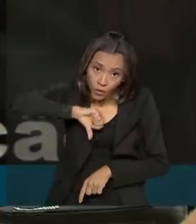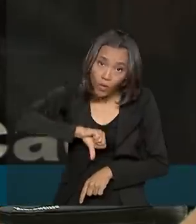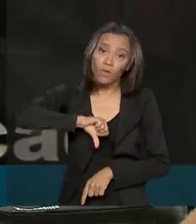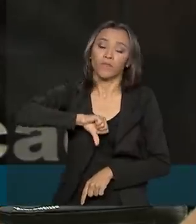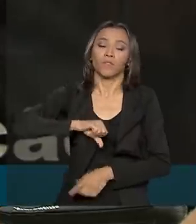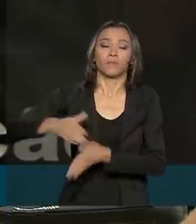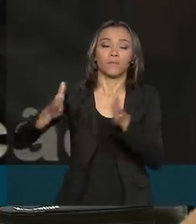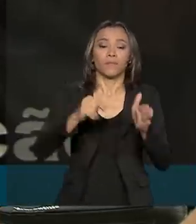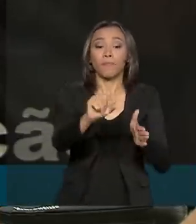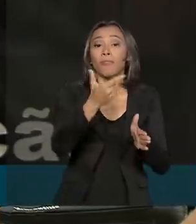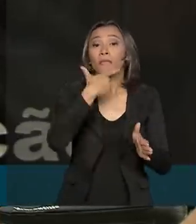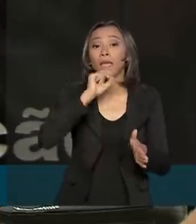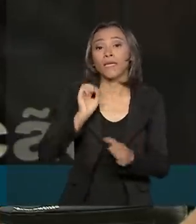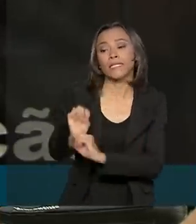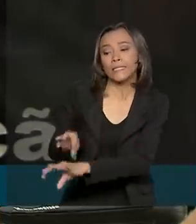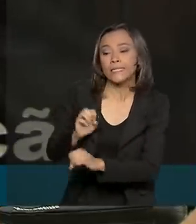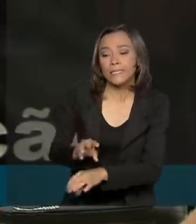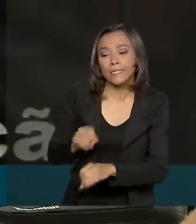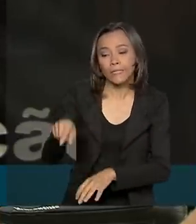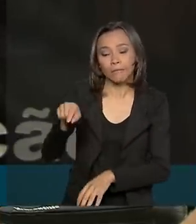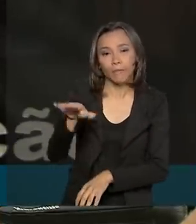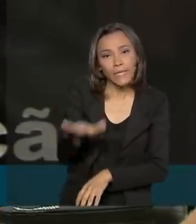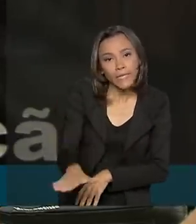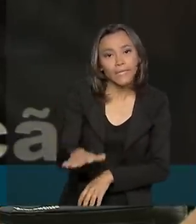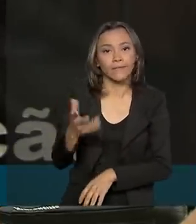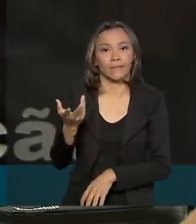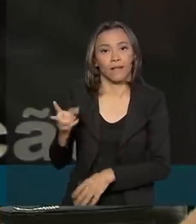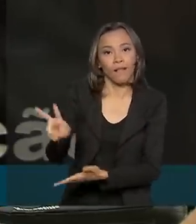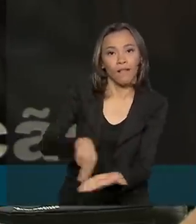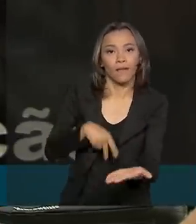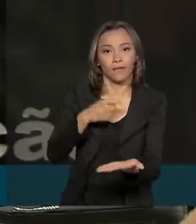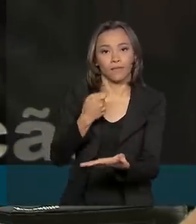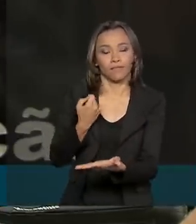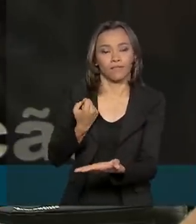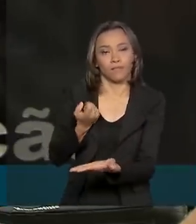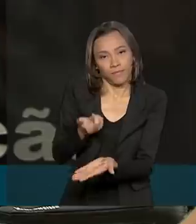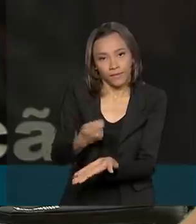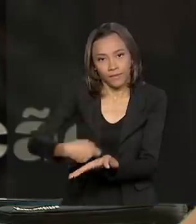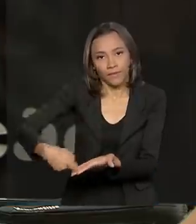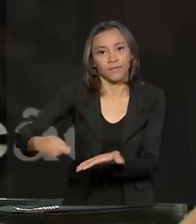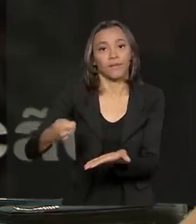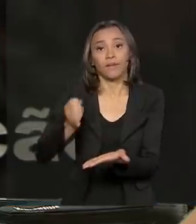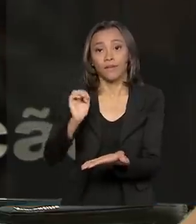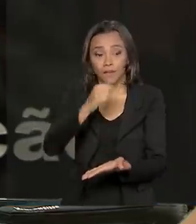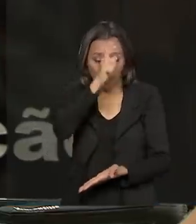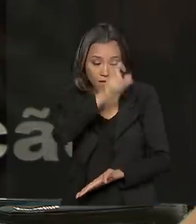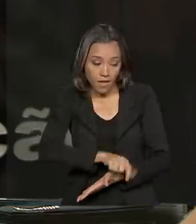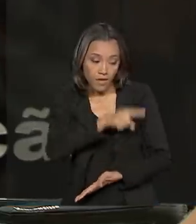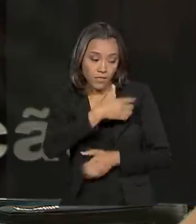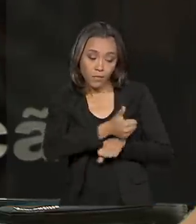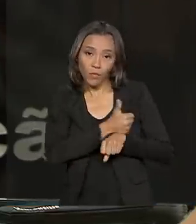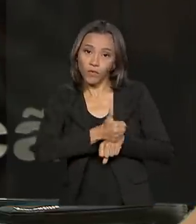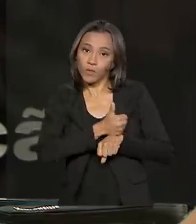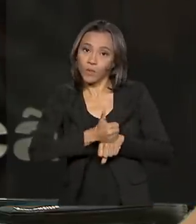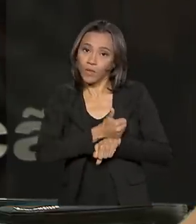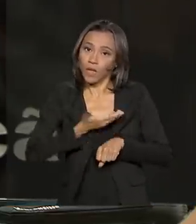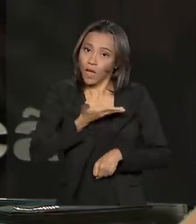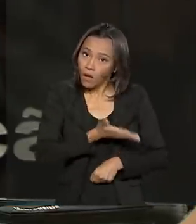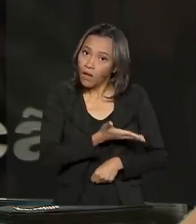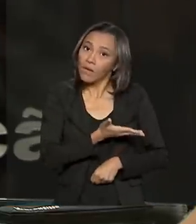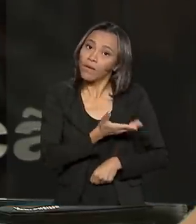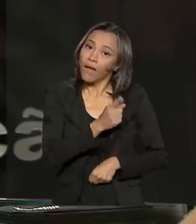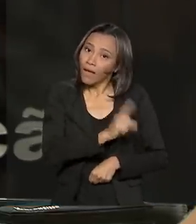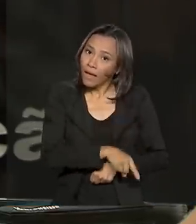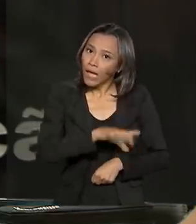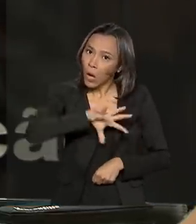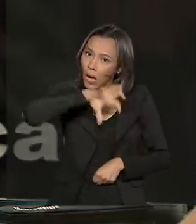ensinar uma criança a ler e escrever, essa pessoa, esse profissional, essa professora é que é a